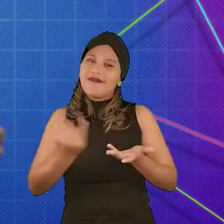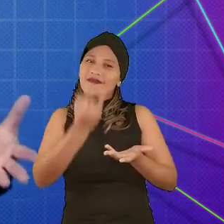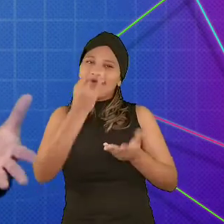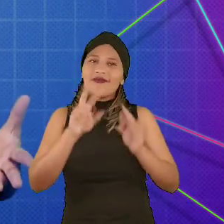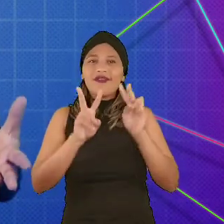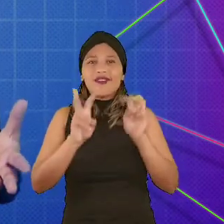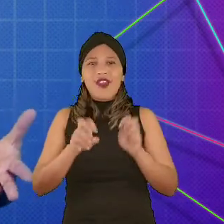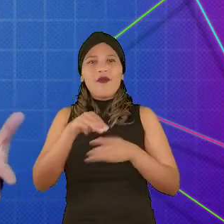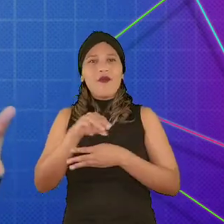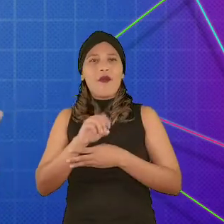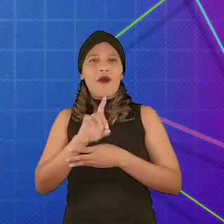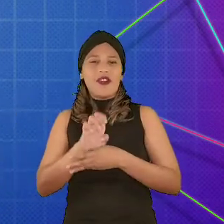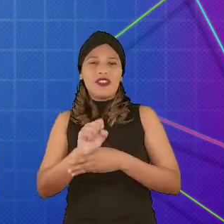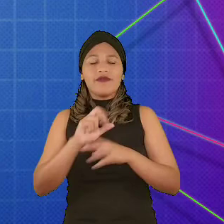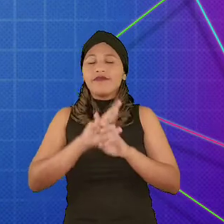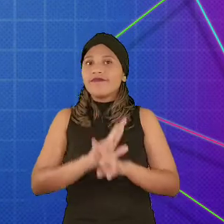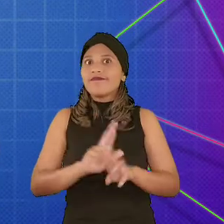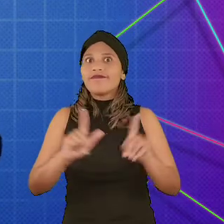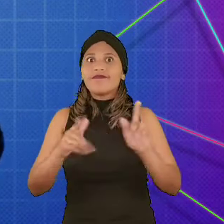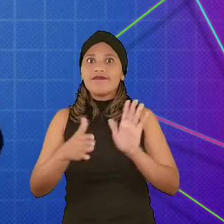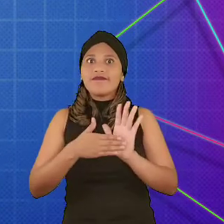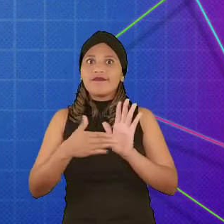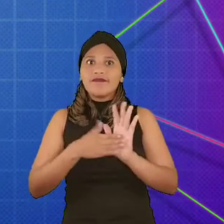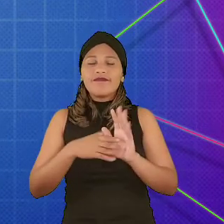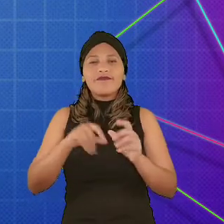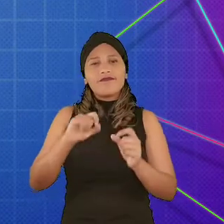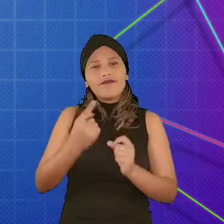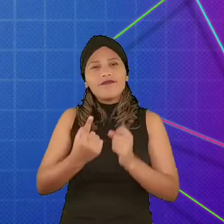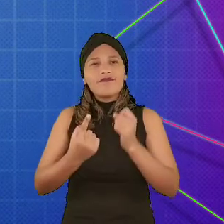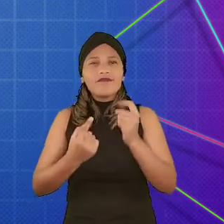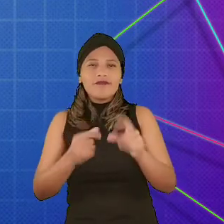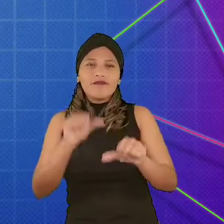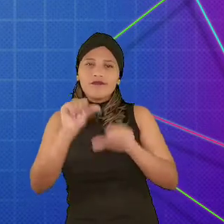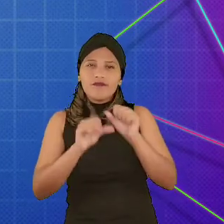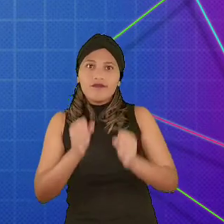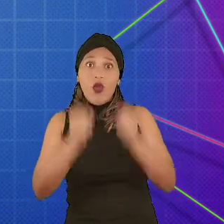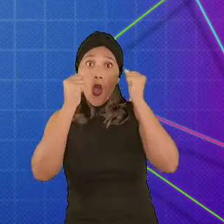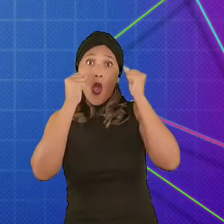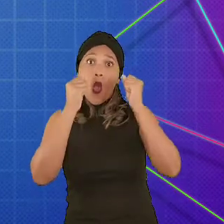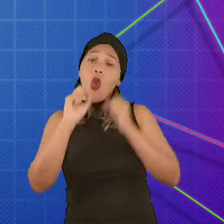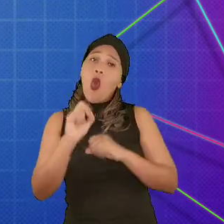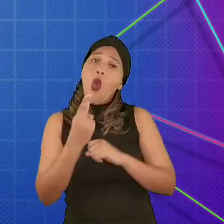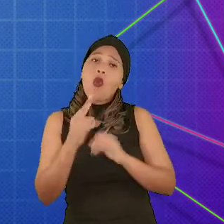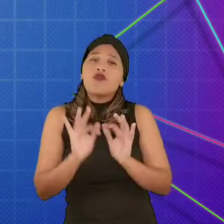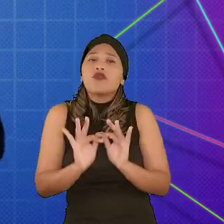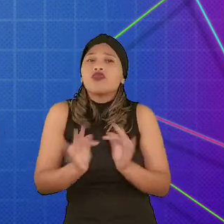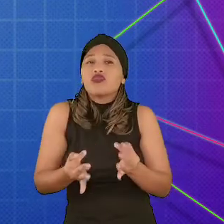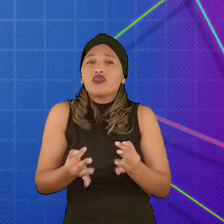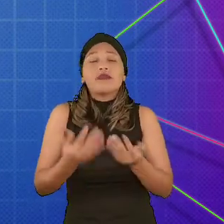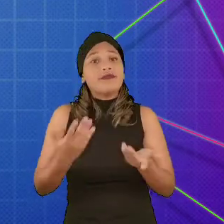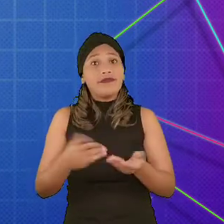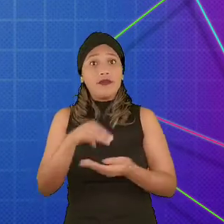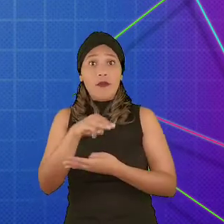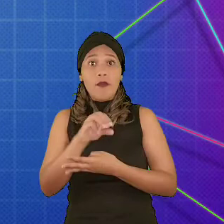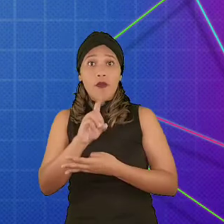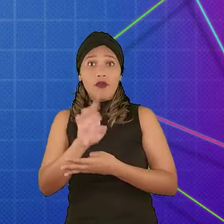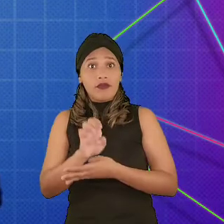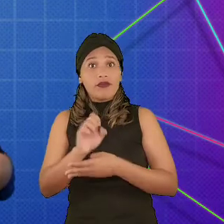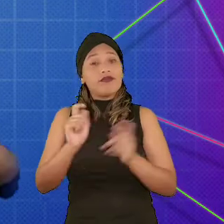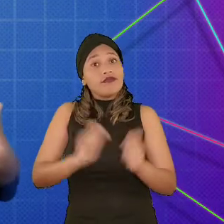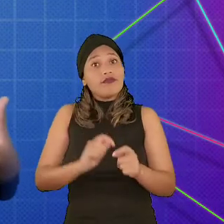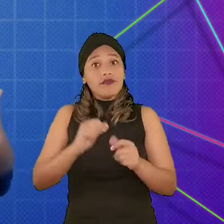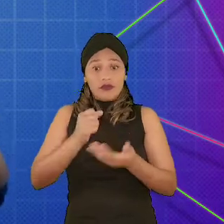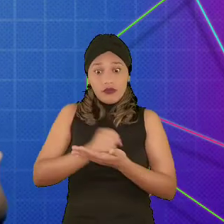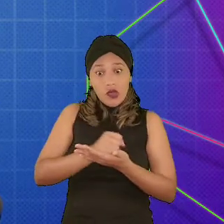mods, deixando o jogo de forma diferente, com algumas alterações grandes ou pontuais. Os mods podem deixar o